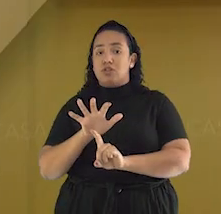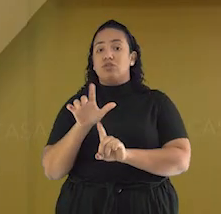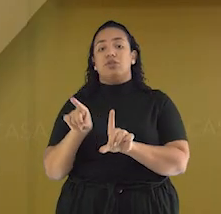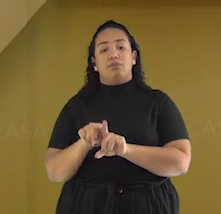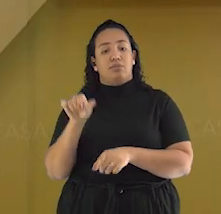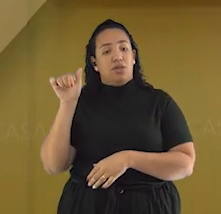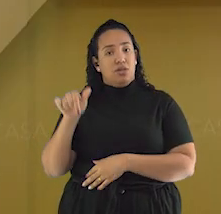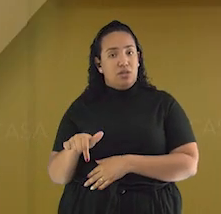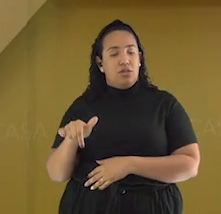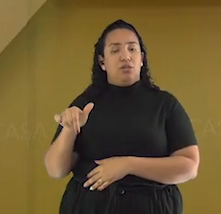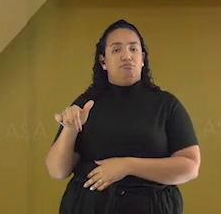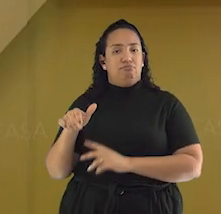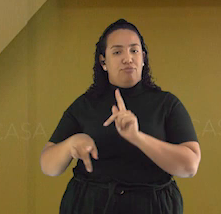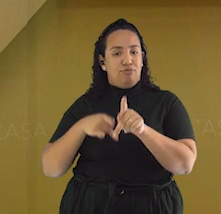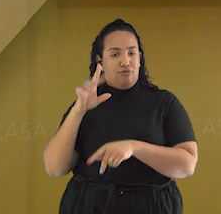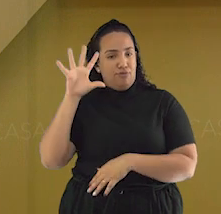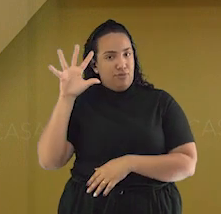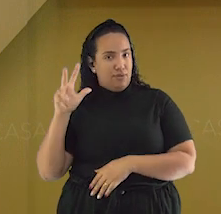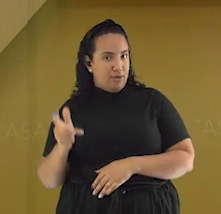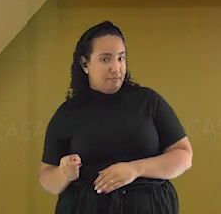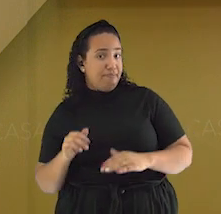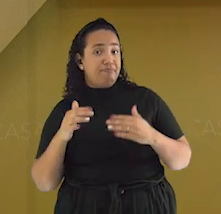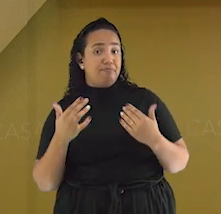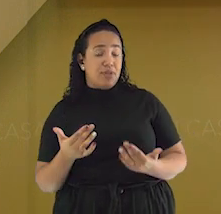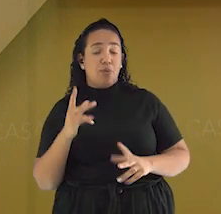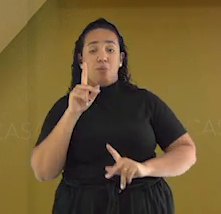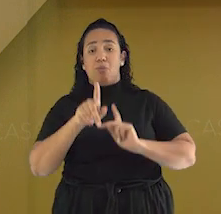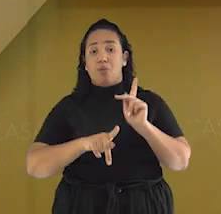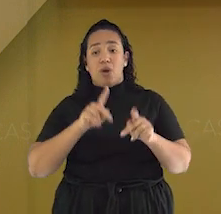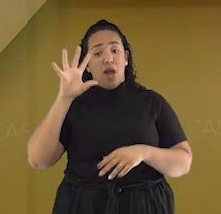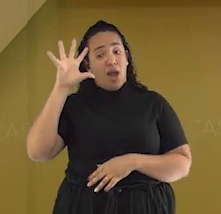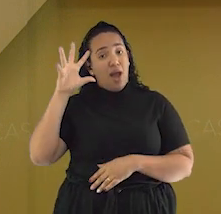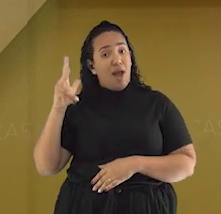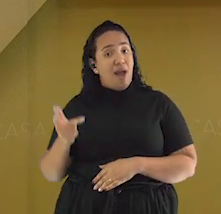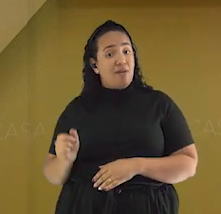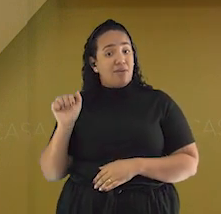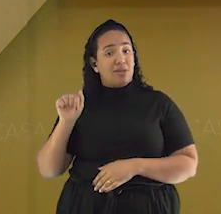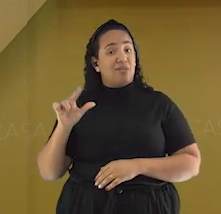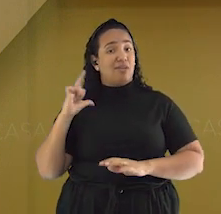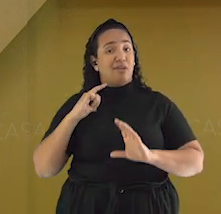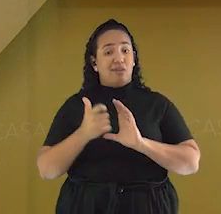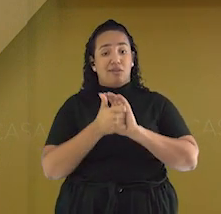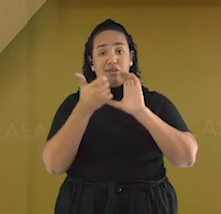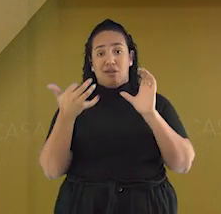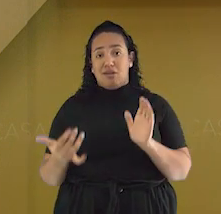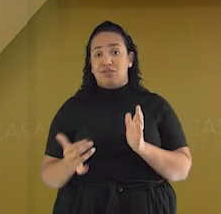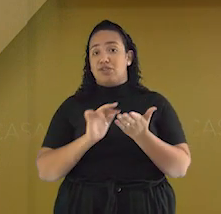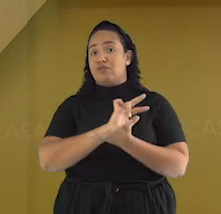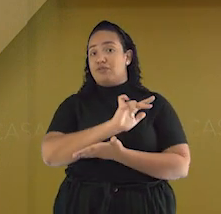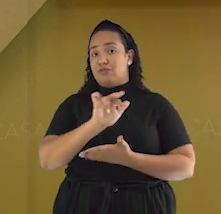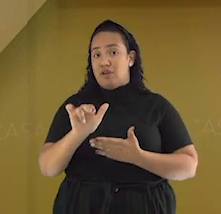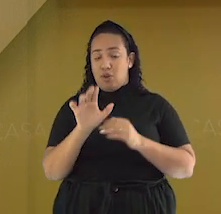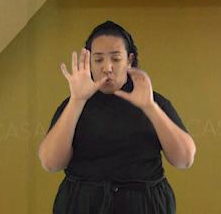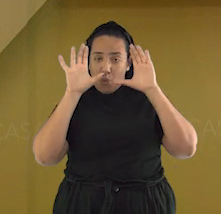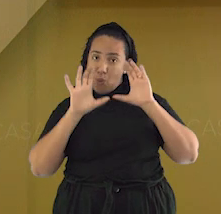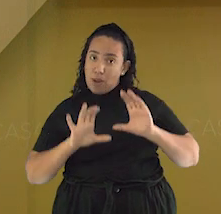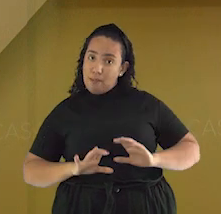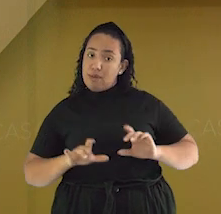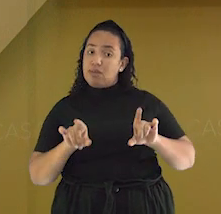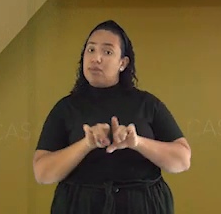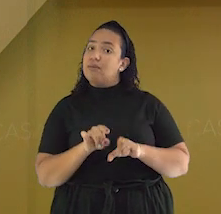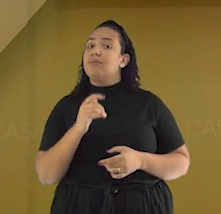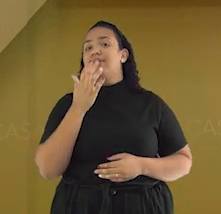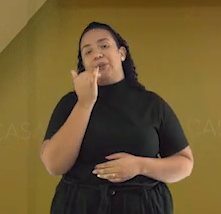Por conta disso, diferentes povos africanos adquiriram diferentes características em seu modo de vida e em sua culinária, né?